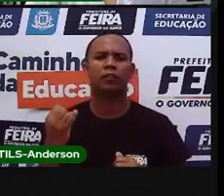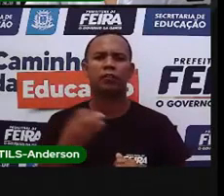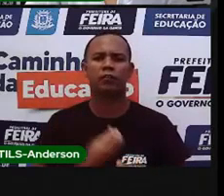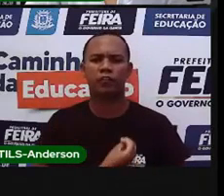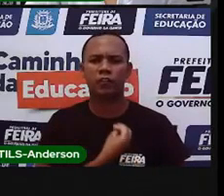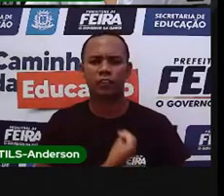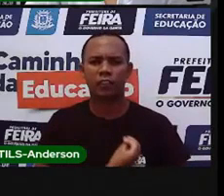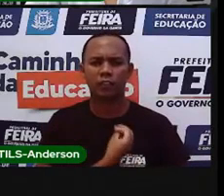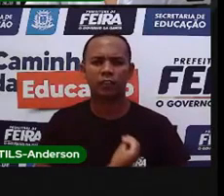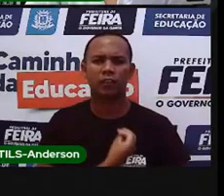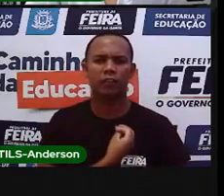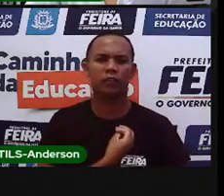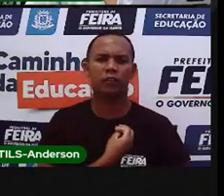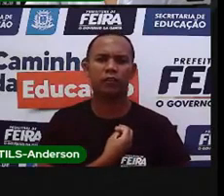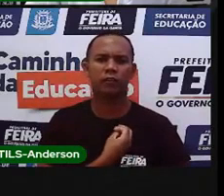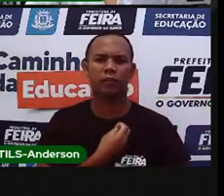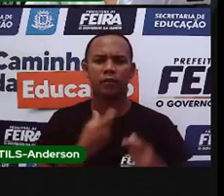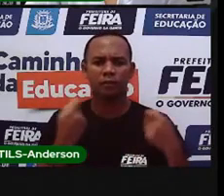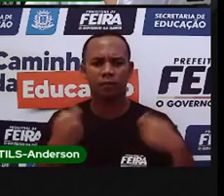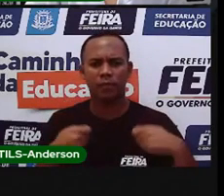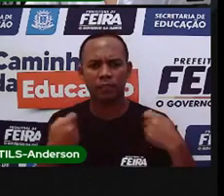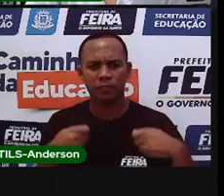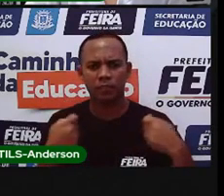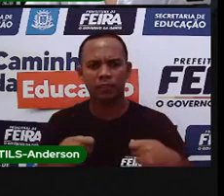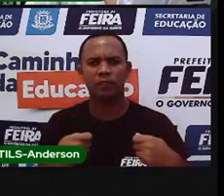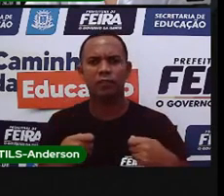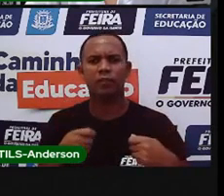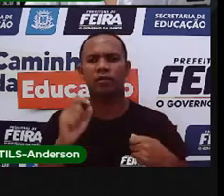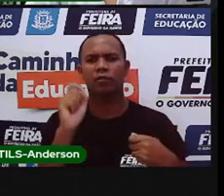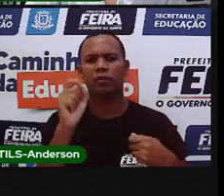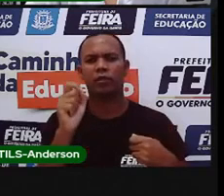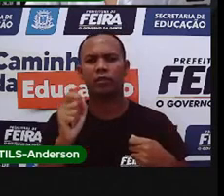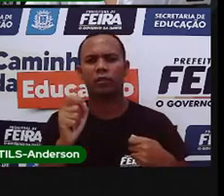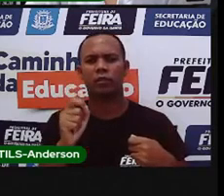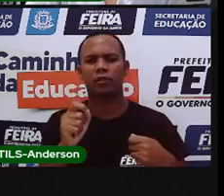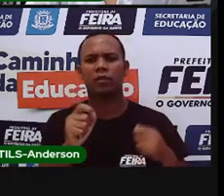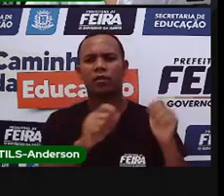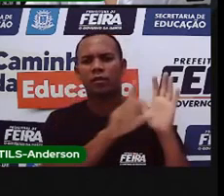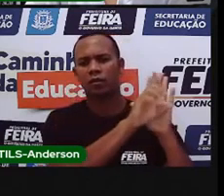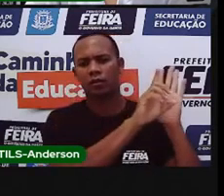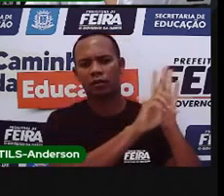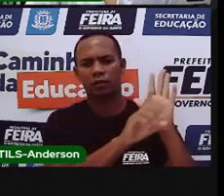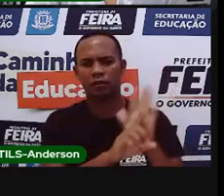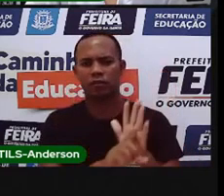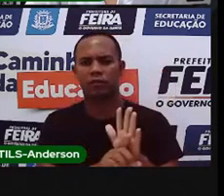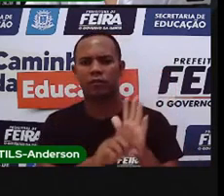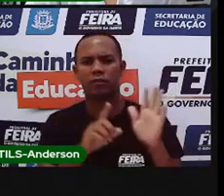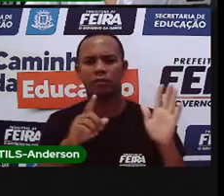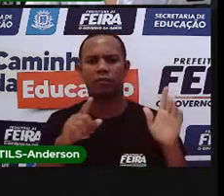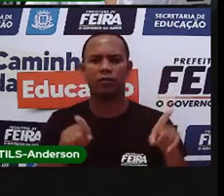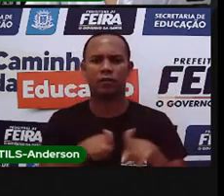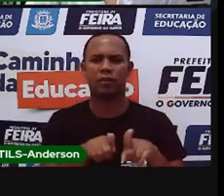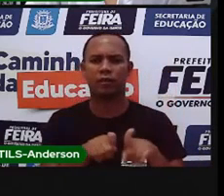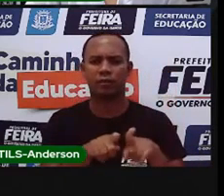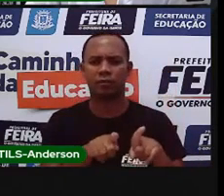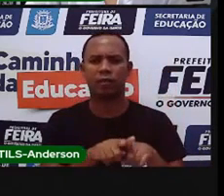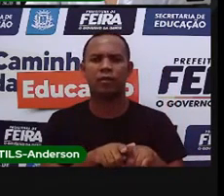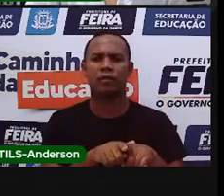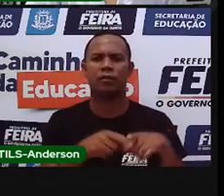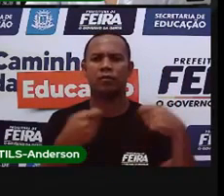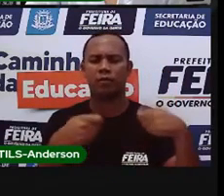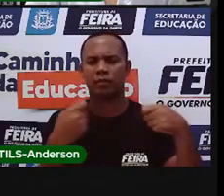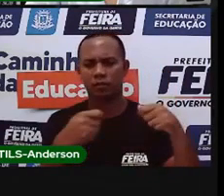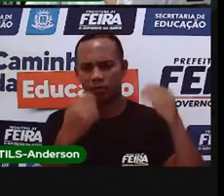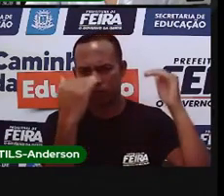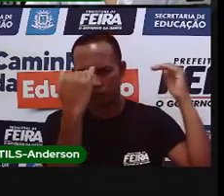importantes para a nossa vida que alguns precisam ser garantidos através de legislações, já que podem estar